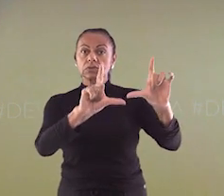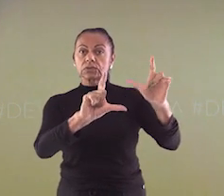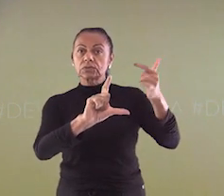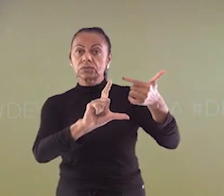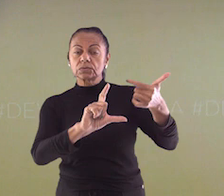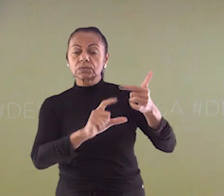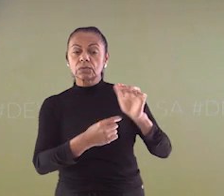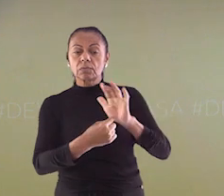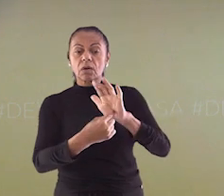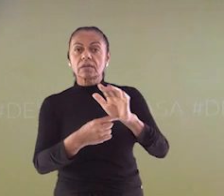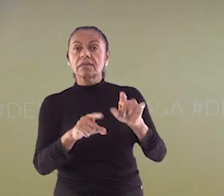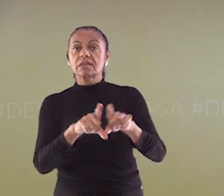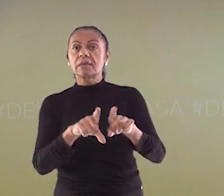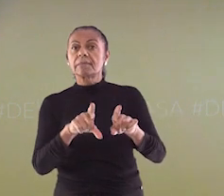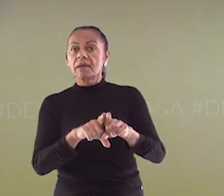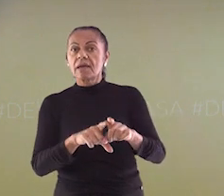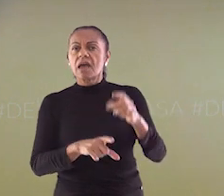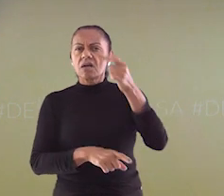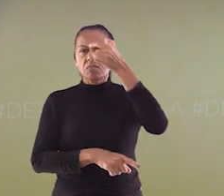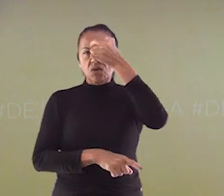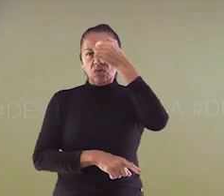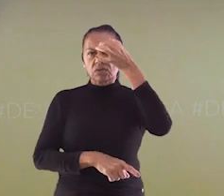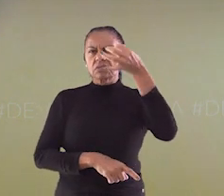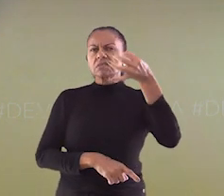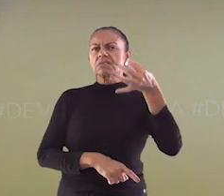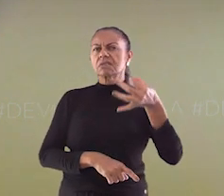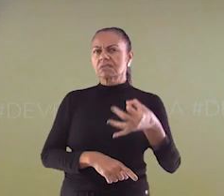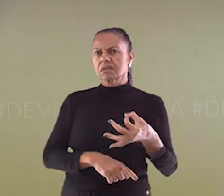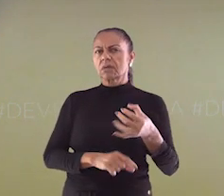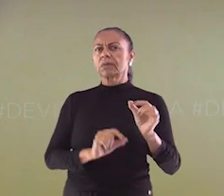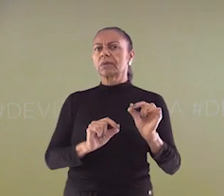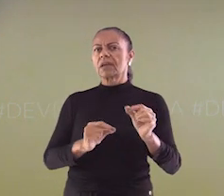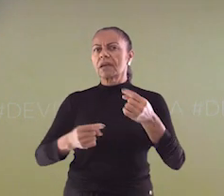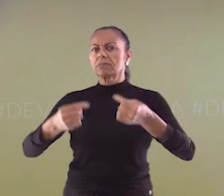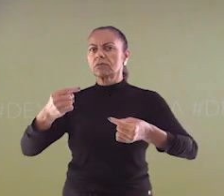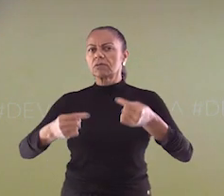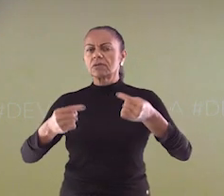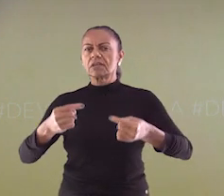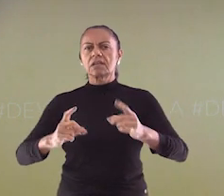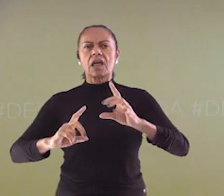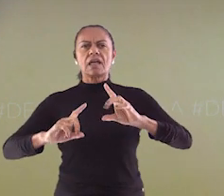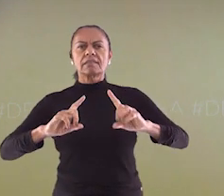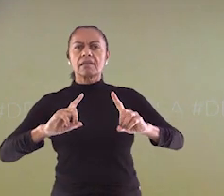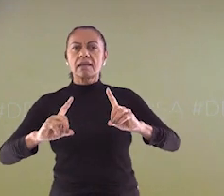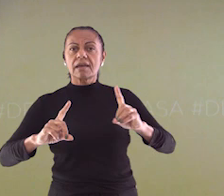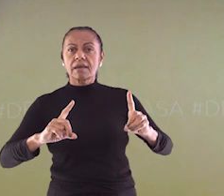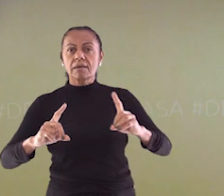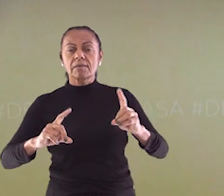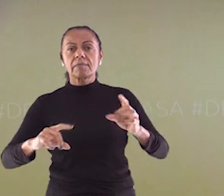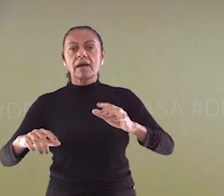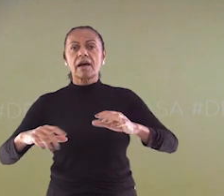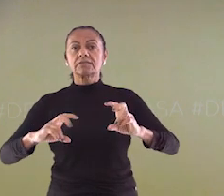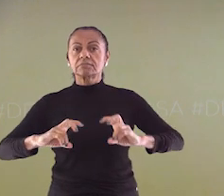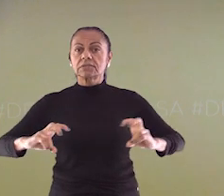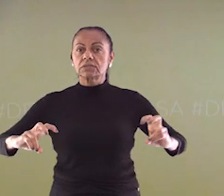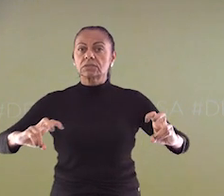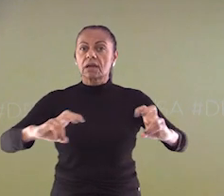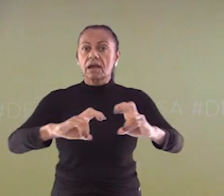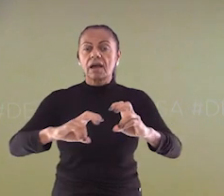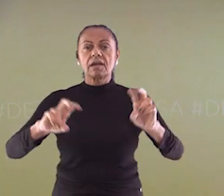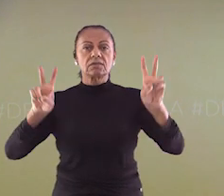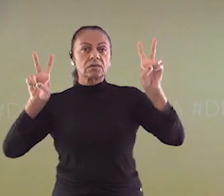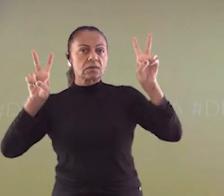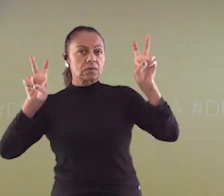à conscientização ambiental, pois ela ilustra debates e rodas de conversas que podem acontecer